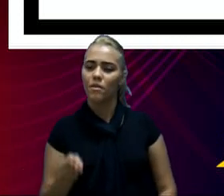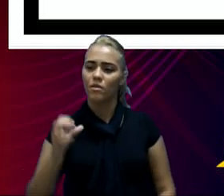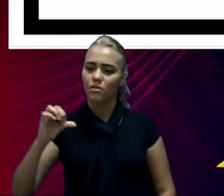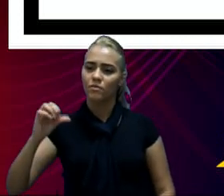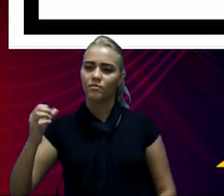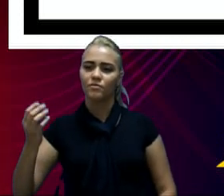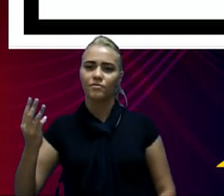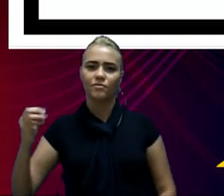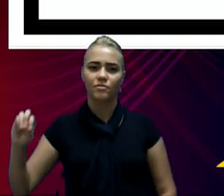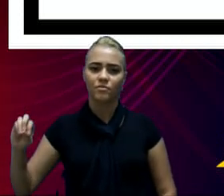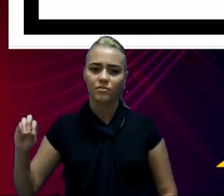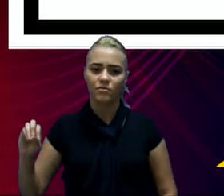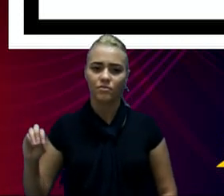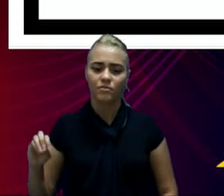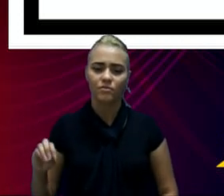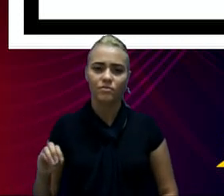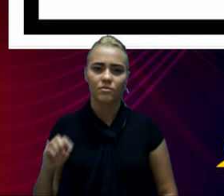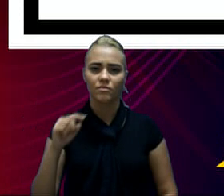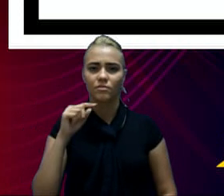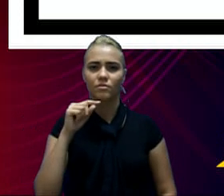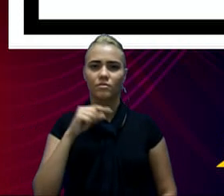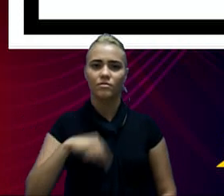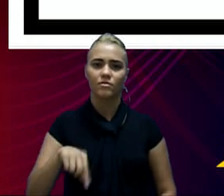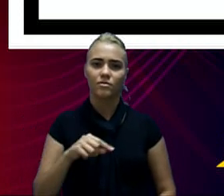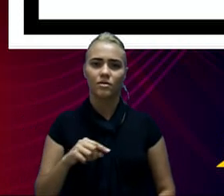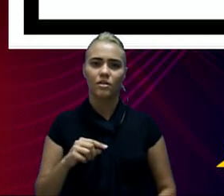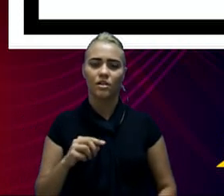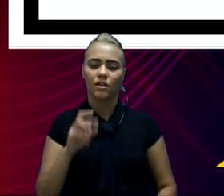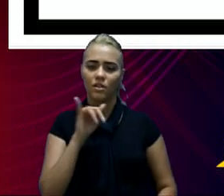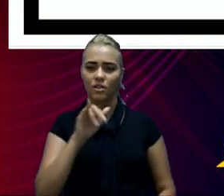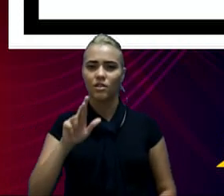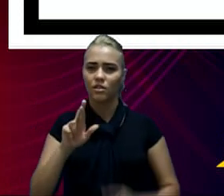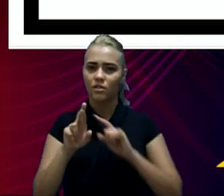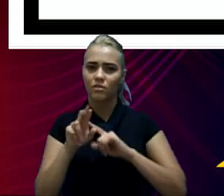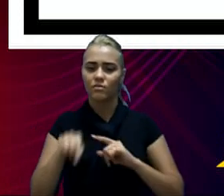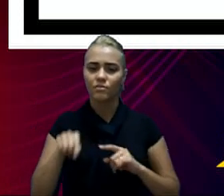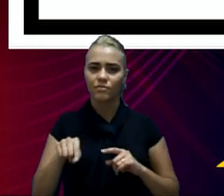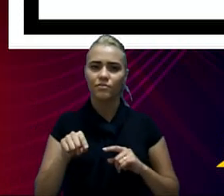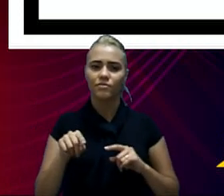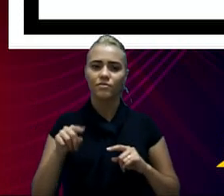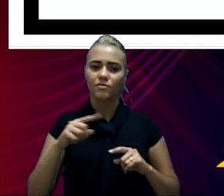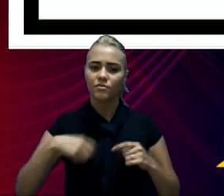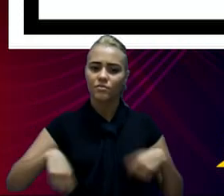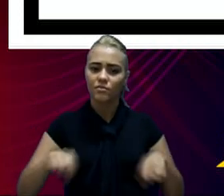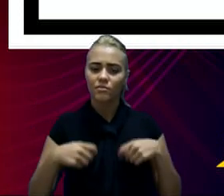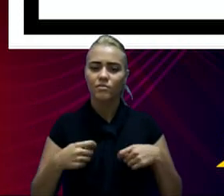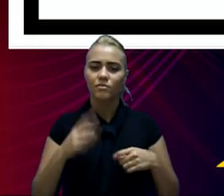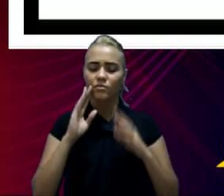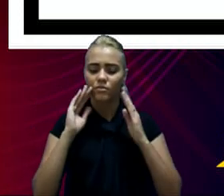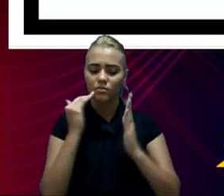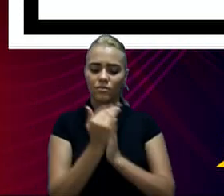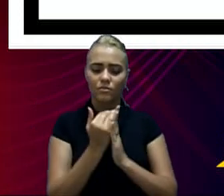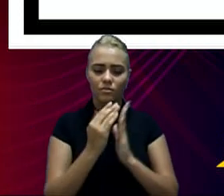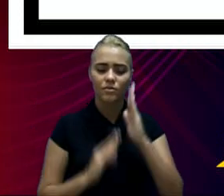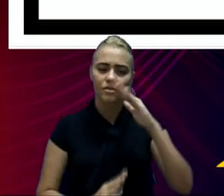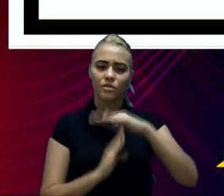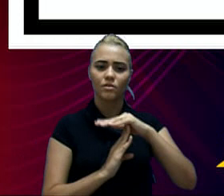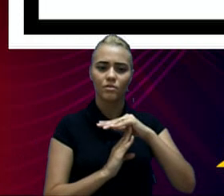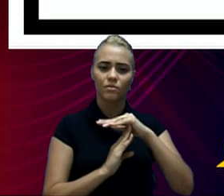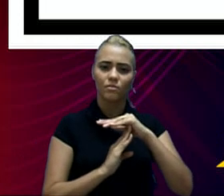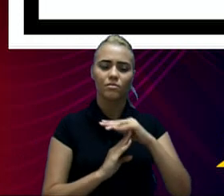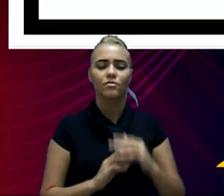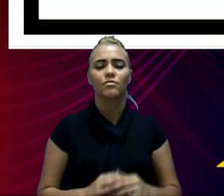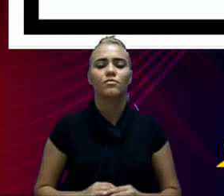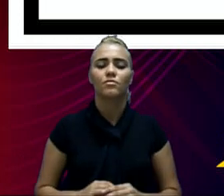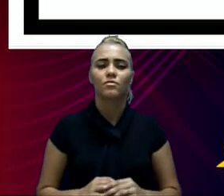O município, em relação à receita corrente líquida, está na ordem, ou seja, está obedecendo o limite de 16% e está